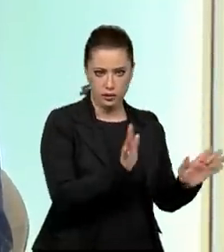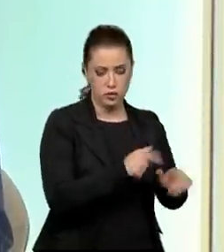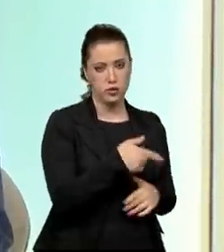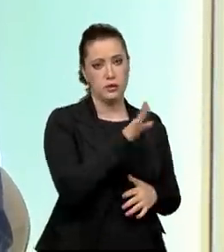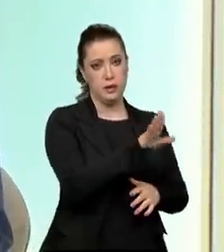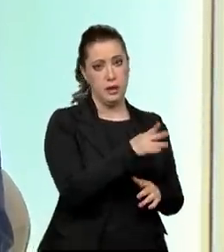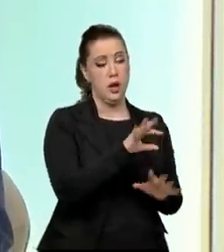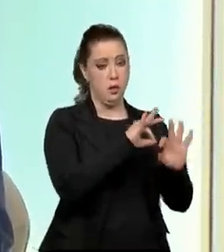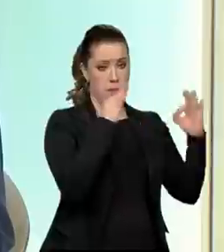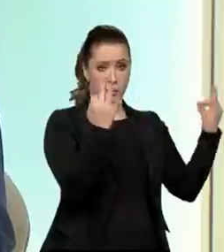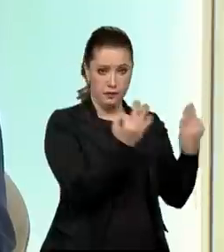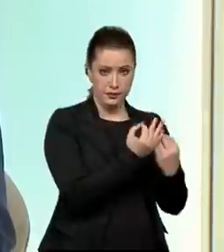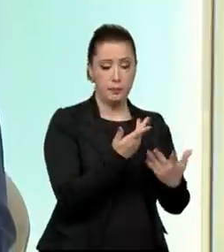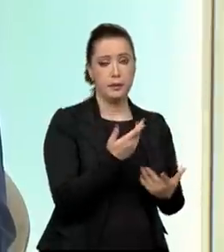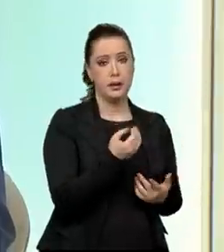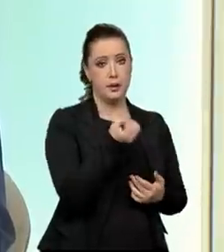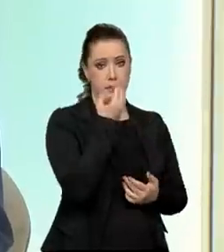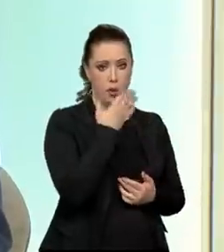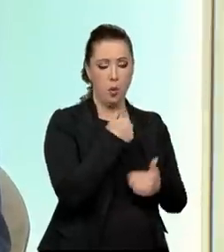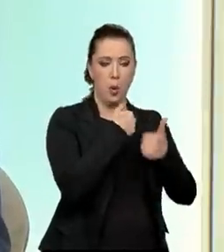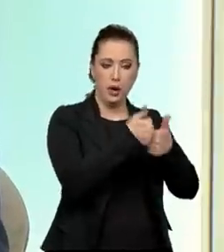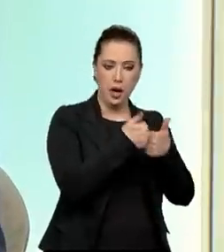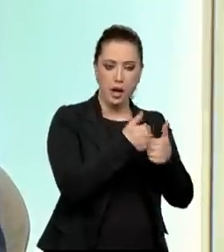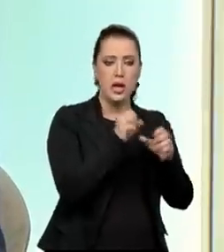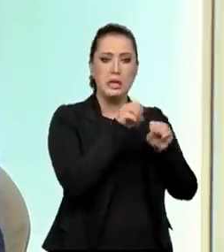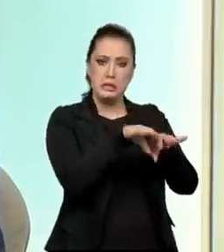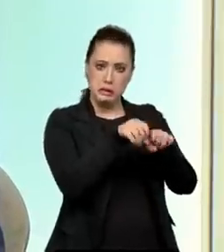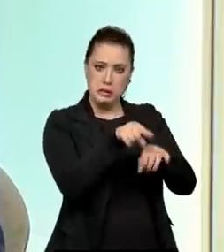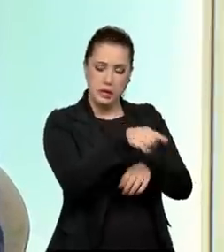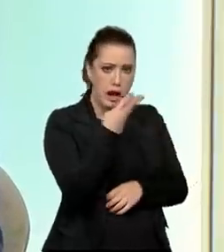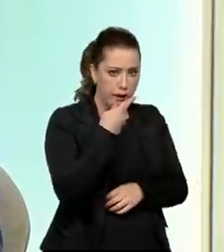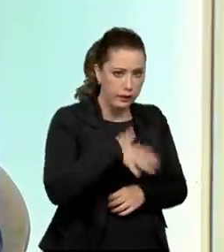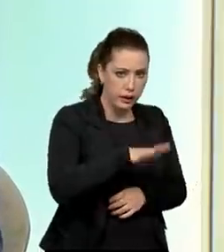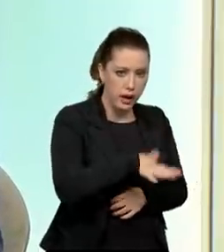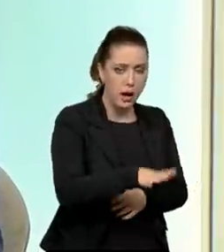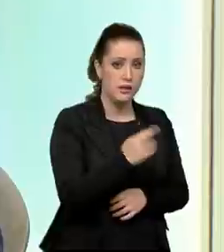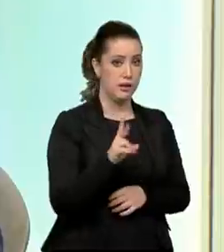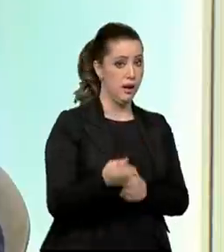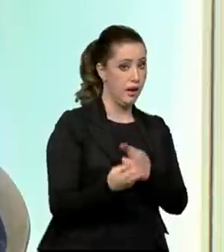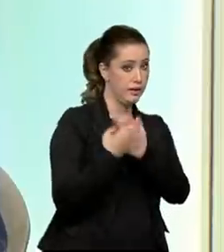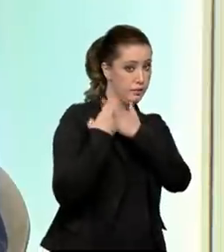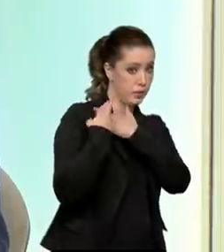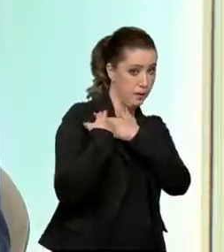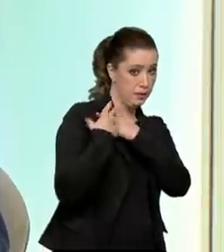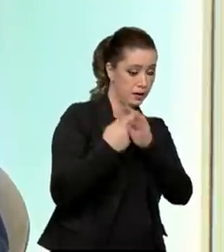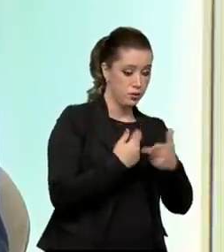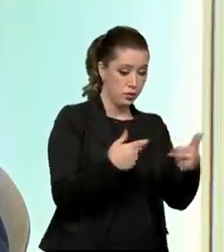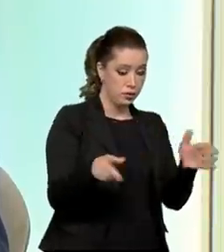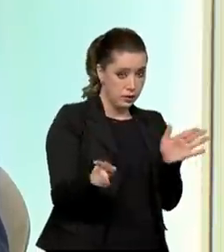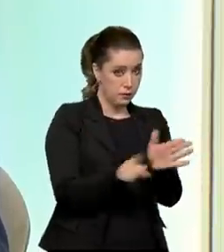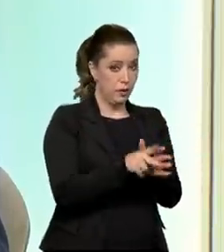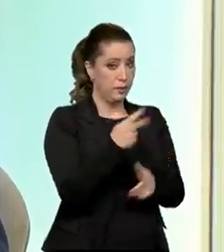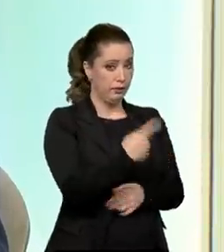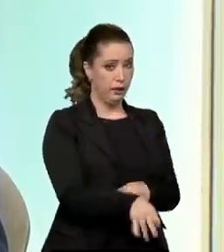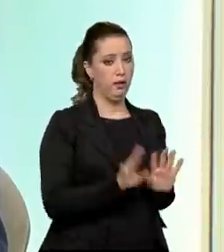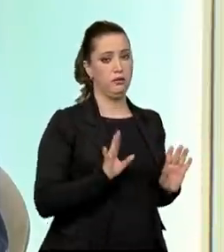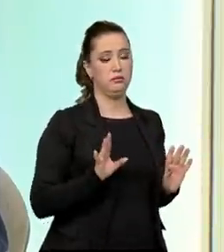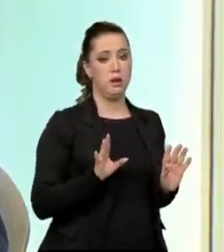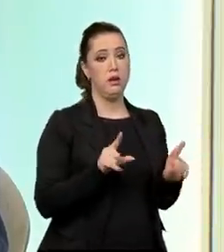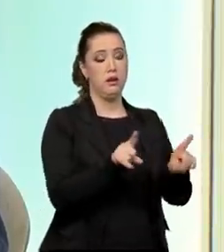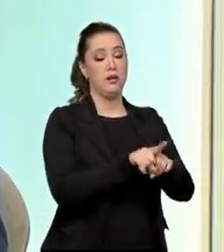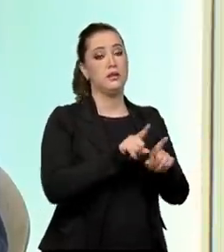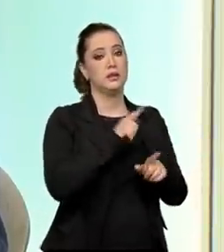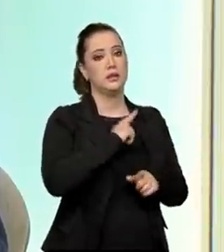família saudável, são bem-vindos, né? Ensinar a responsabilidade para a criança, para o adolescente. Ali você tem um núcleo familiar